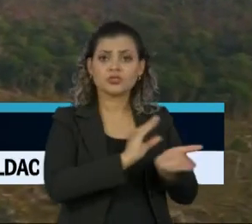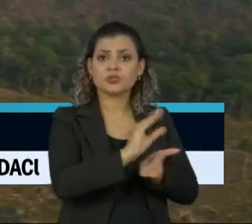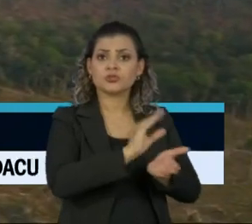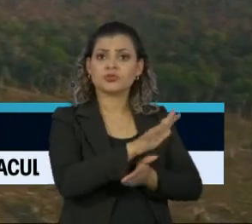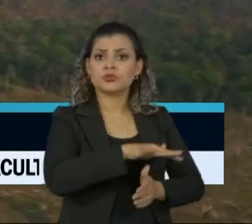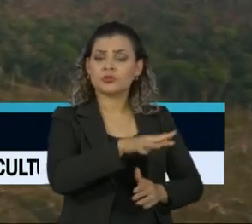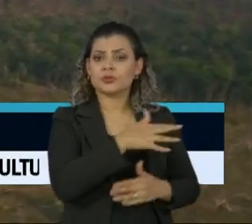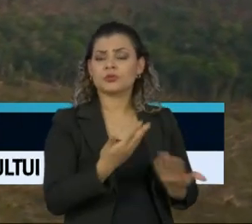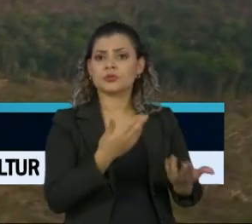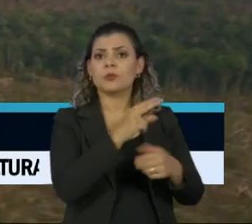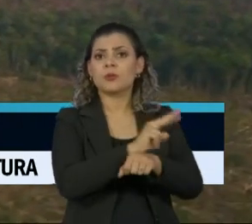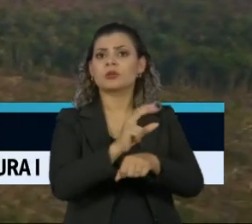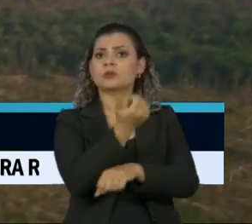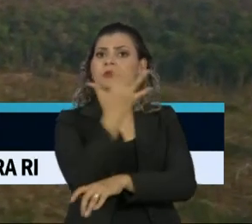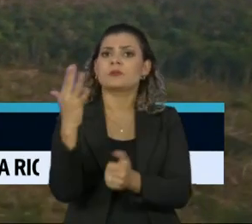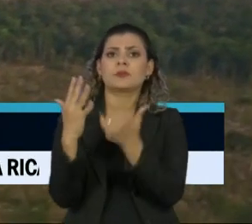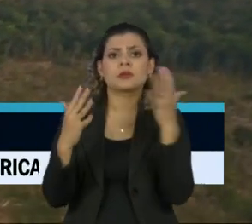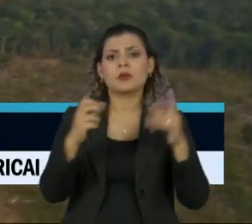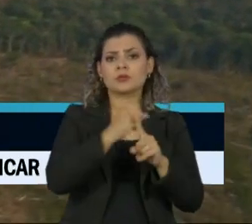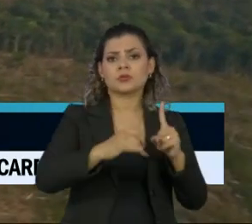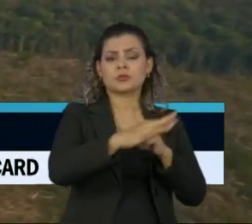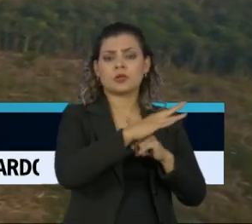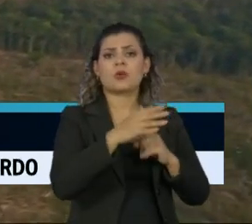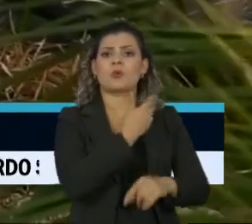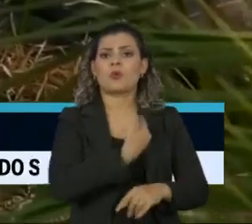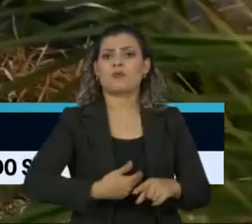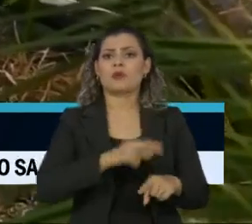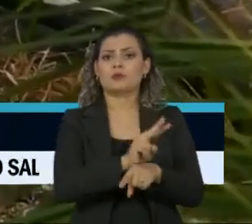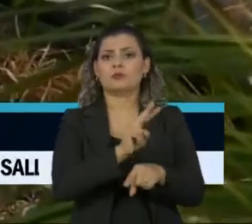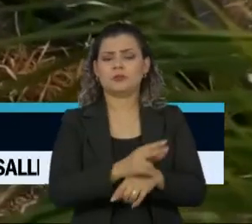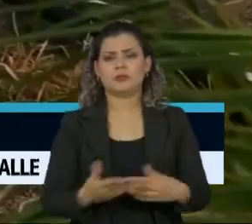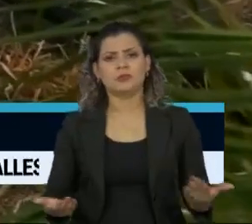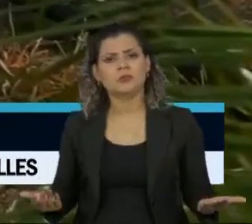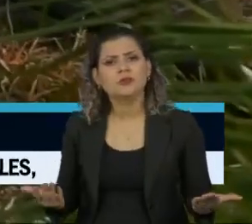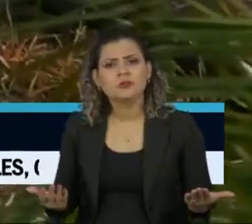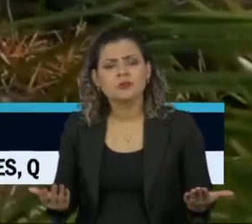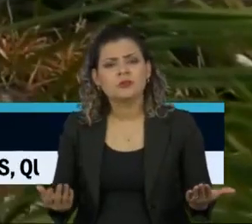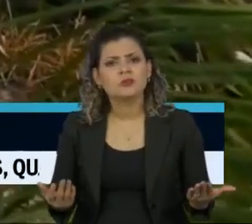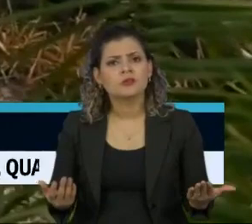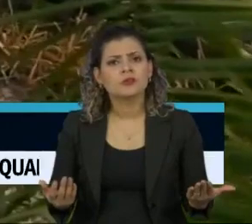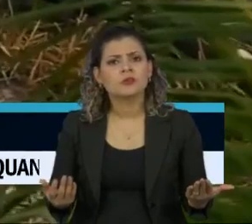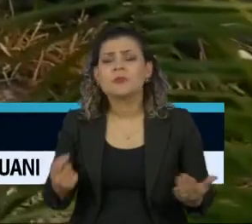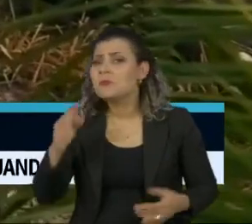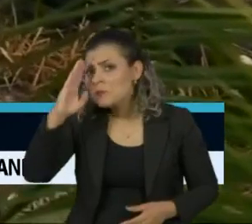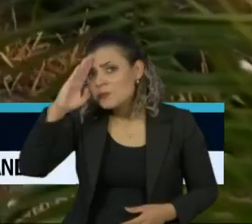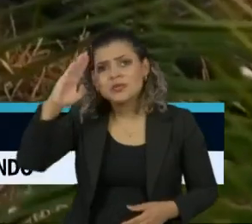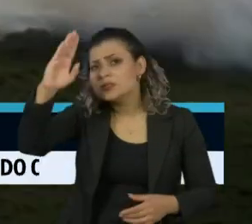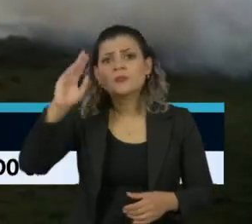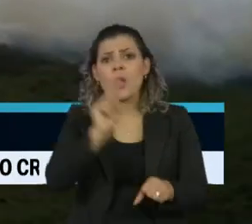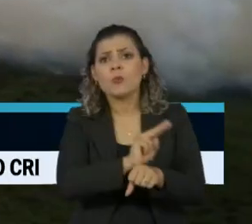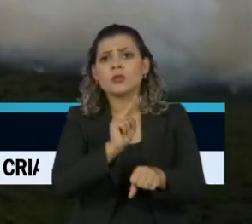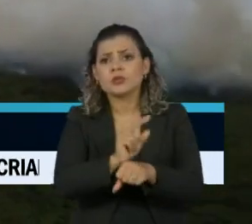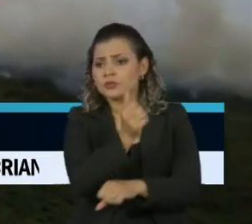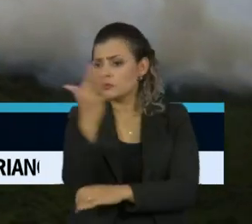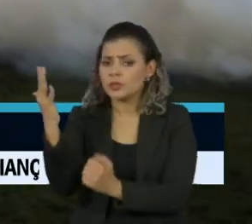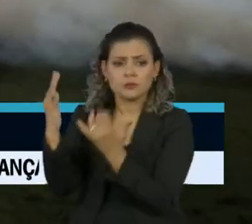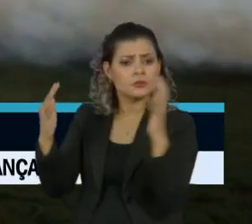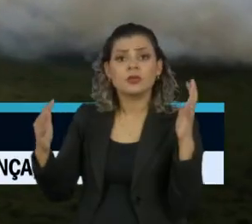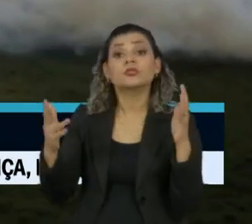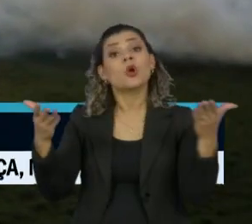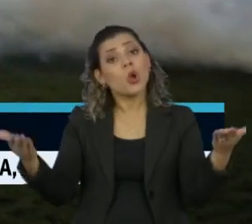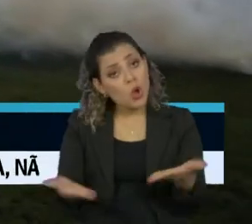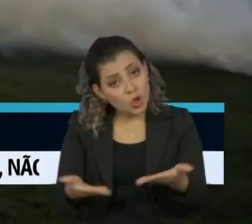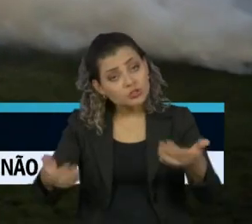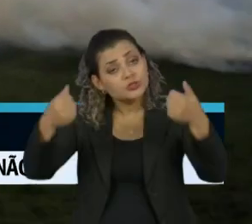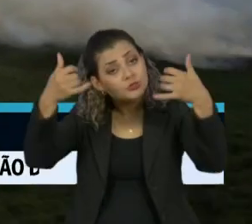seus critérios ambientais, sociais e de governança. E quem deveria ser o primeiro a defender o meio ambiente relacionou hoje